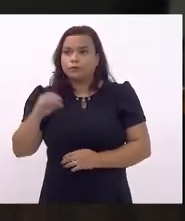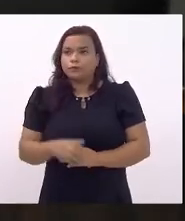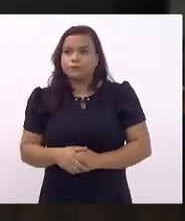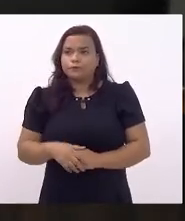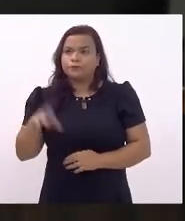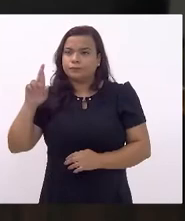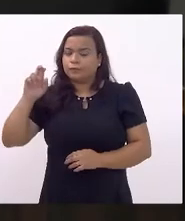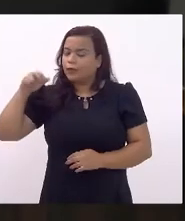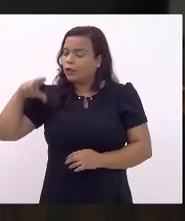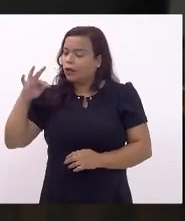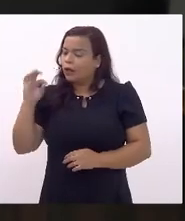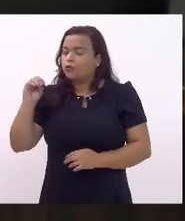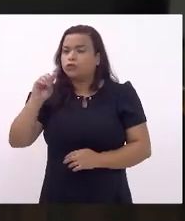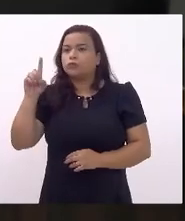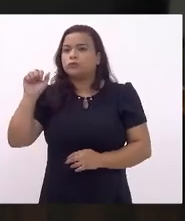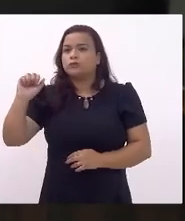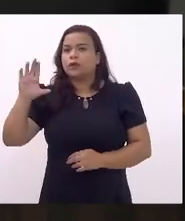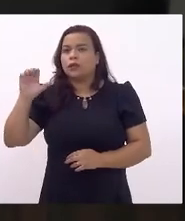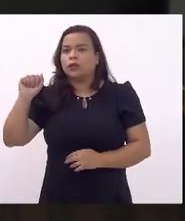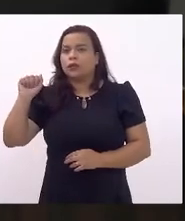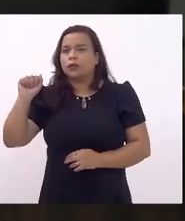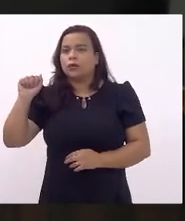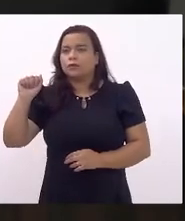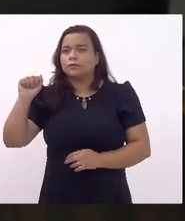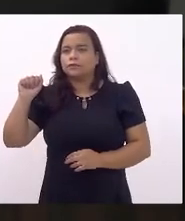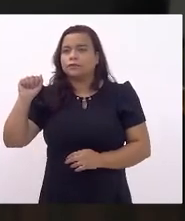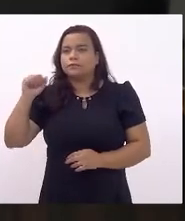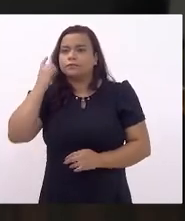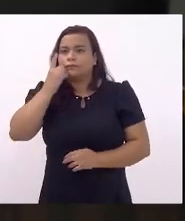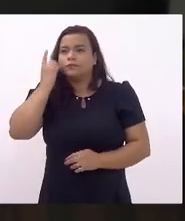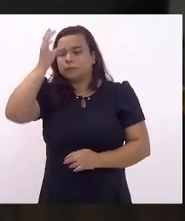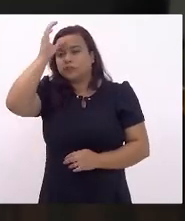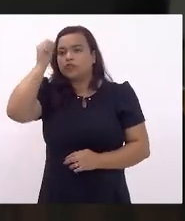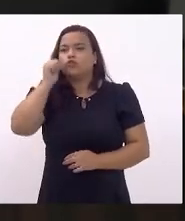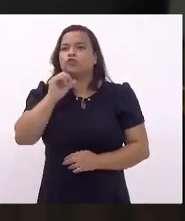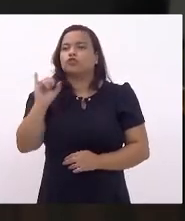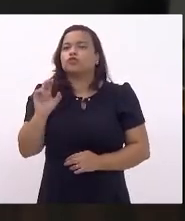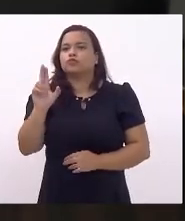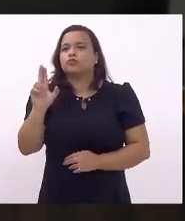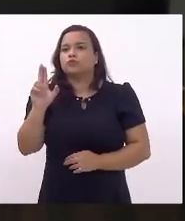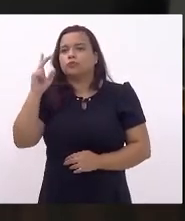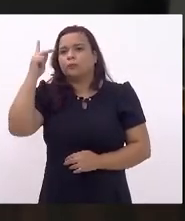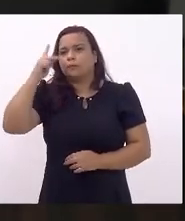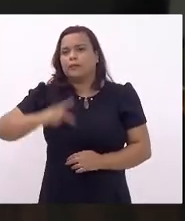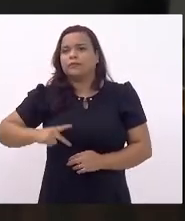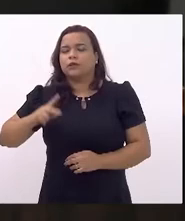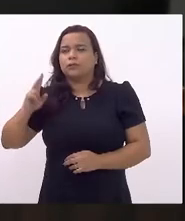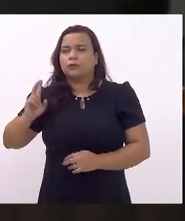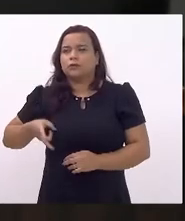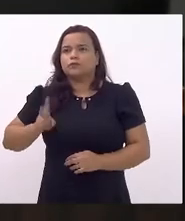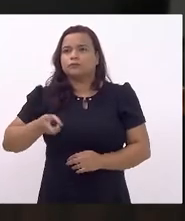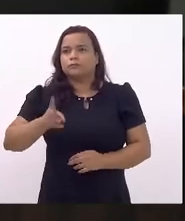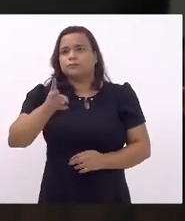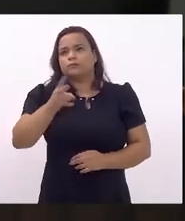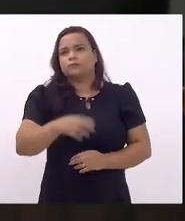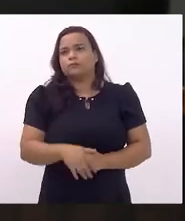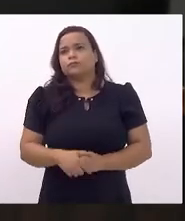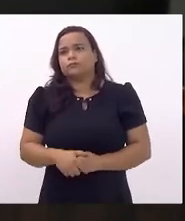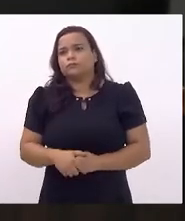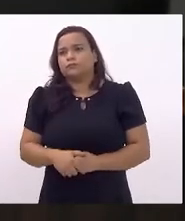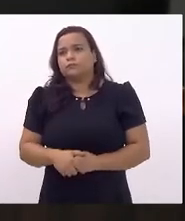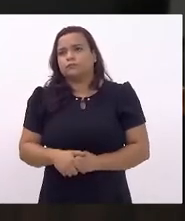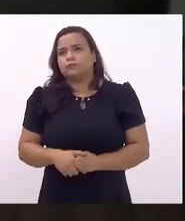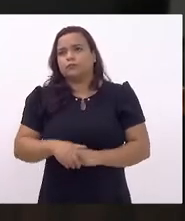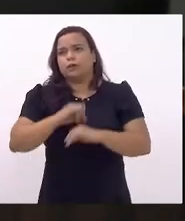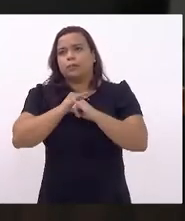Renato Zaca, Renato Zaca e deputada Tia Ju. O presidente irá proceder, irá